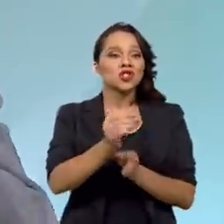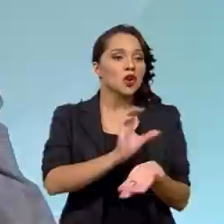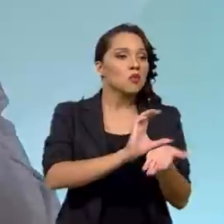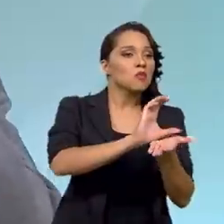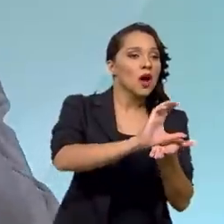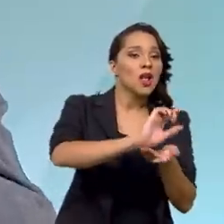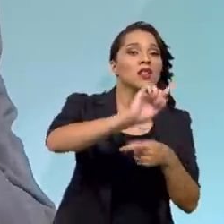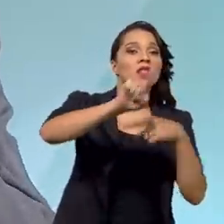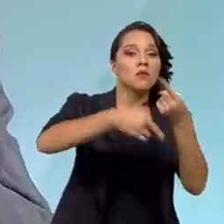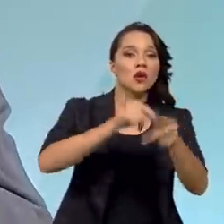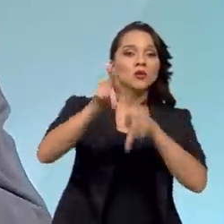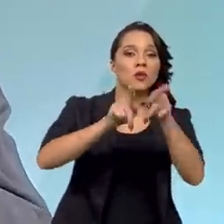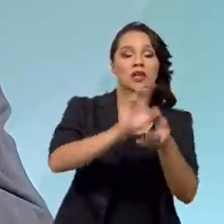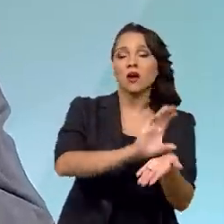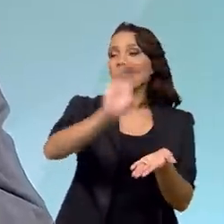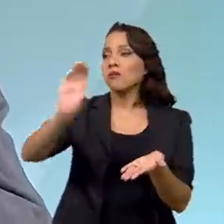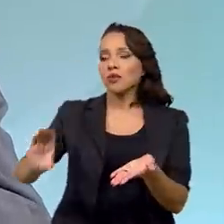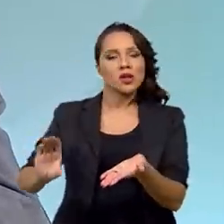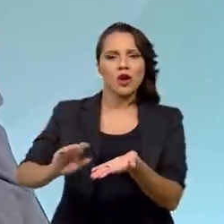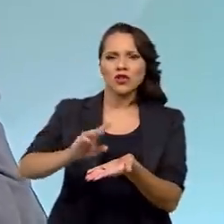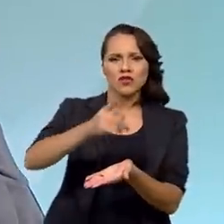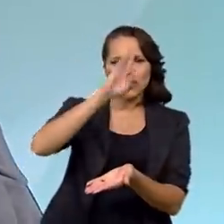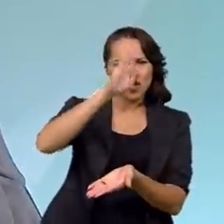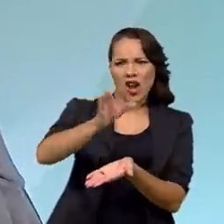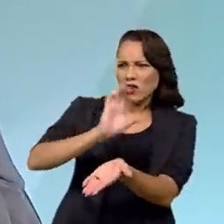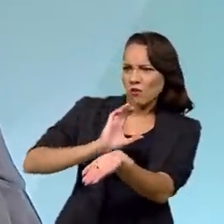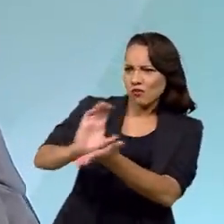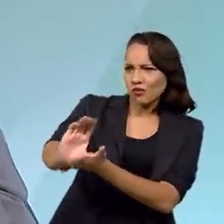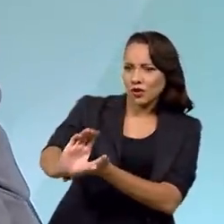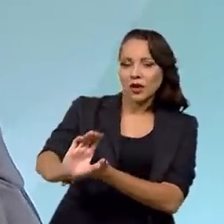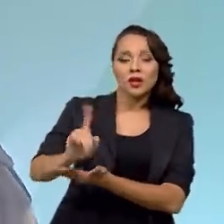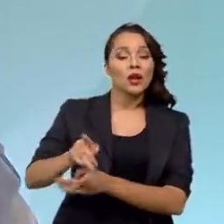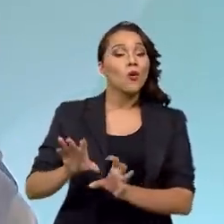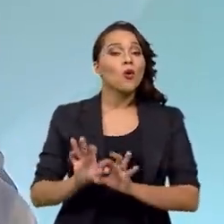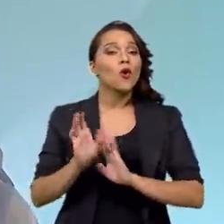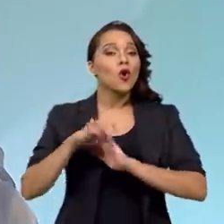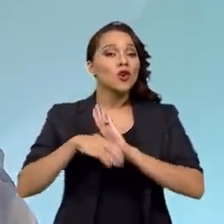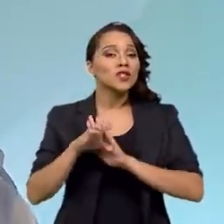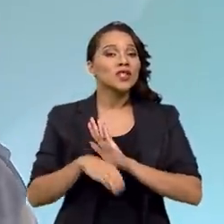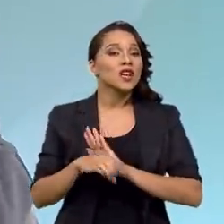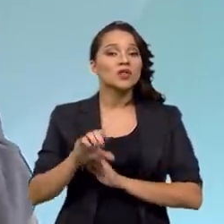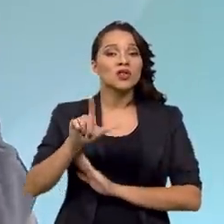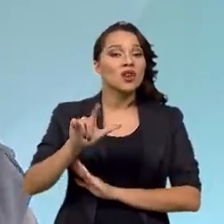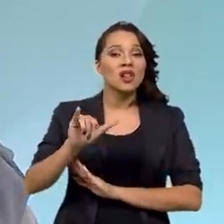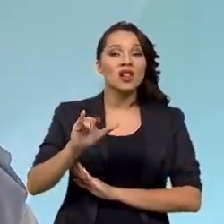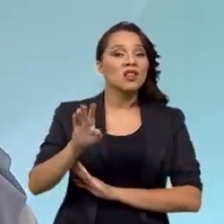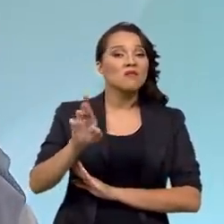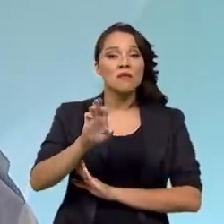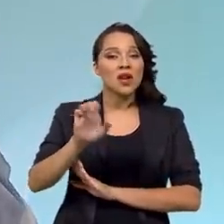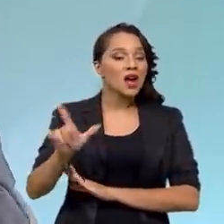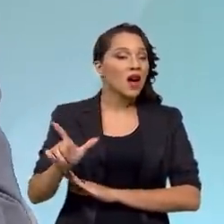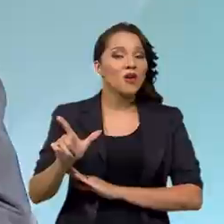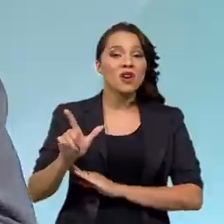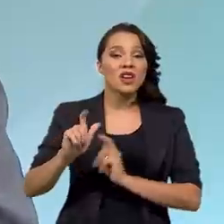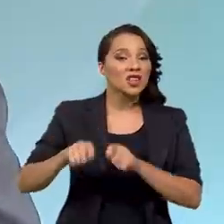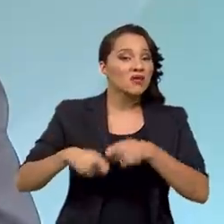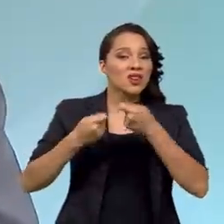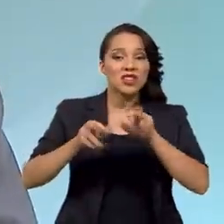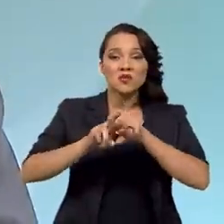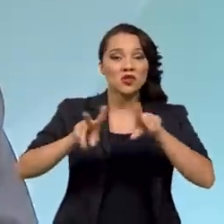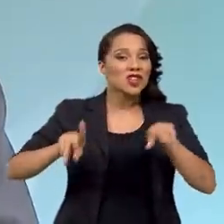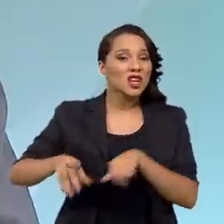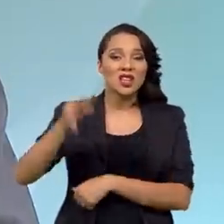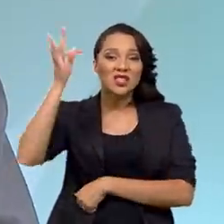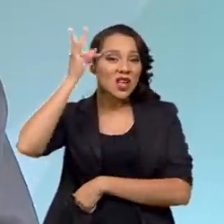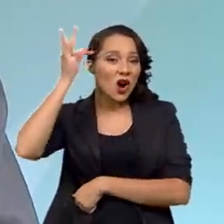passamos o dinheiro direto para a população brasileira, o que é um preceito liberal defendido por Friedman, defendido por Hayek. E aqui eu quero deixar